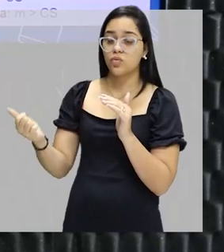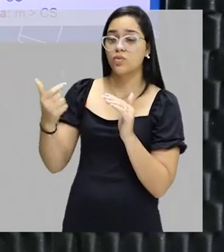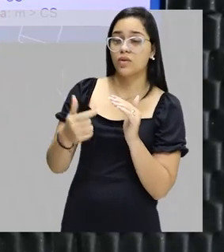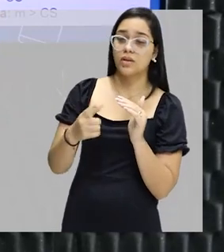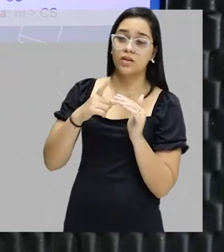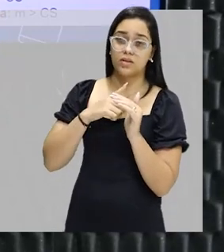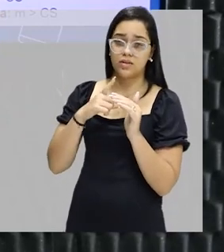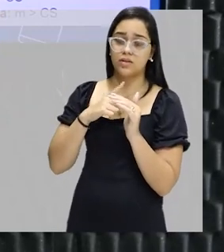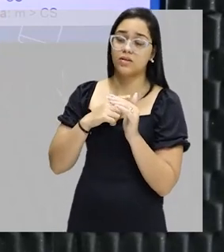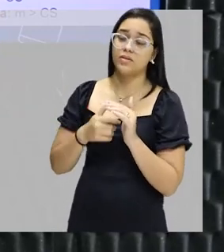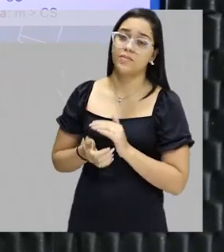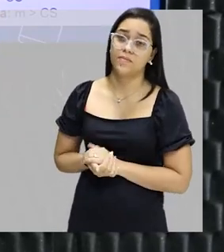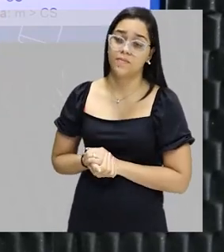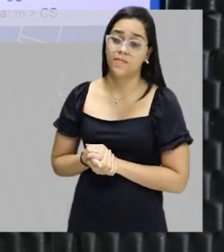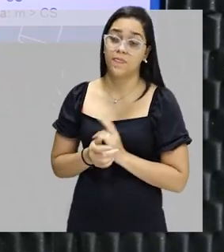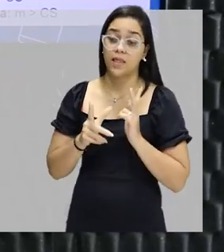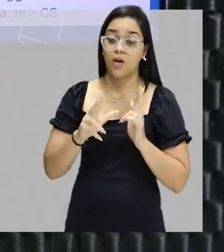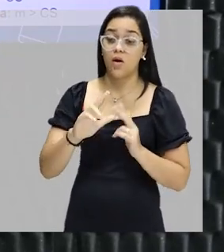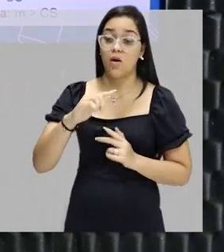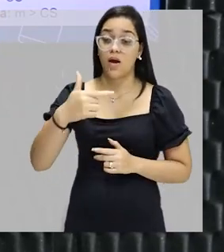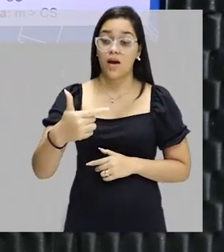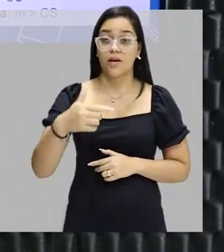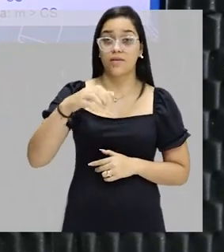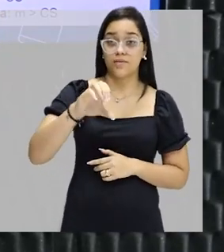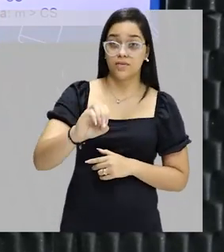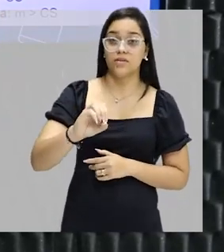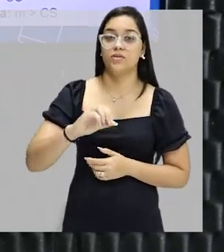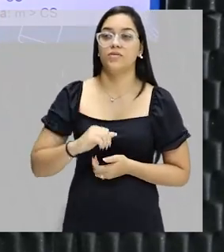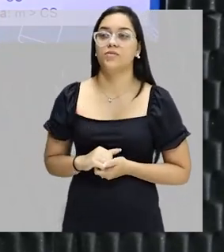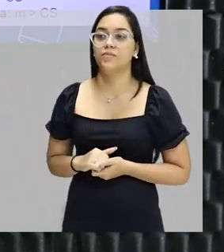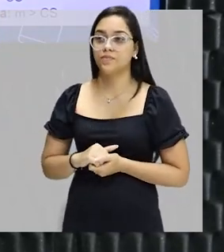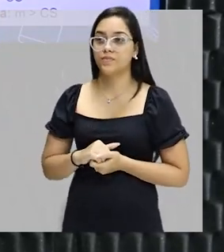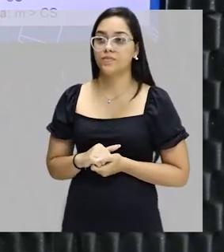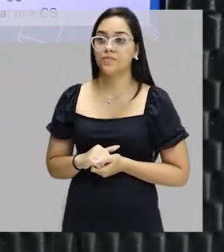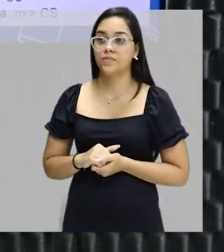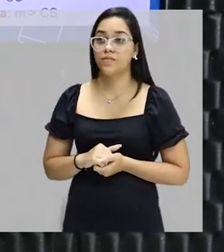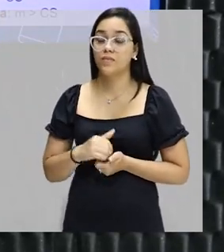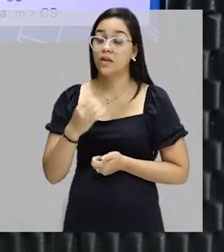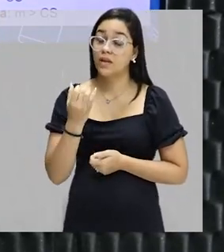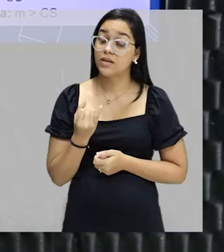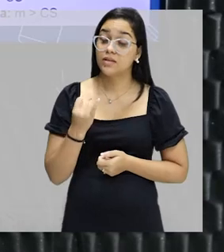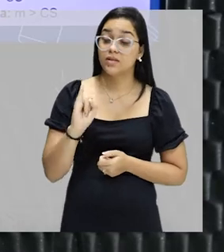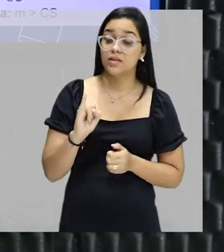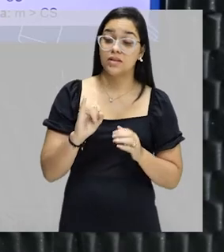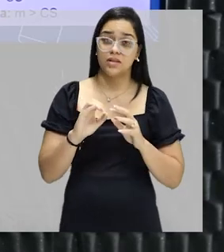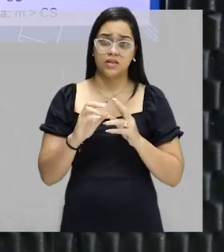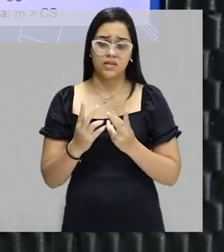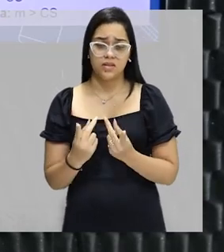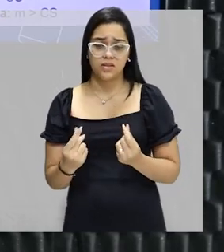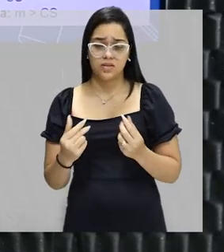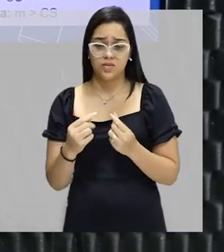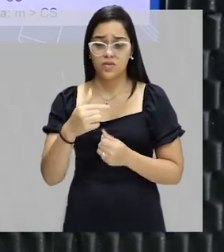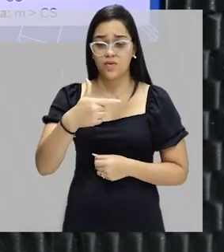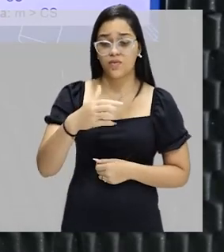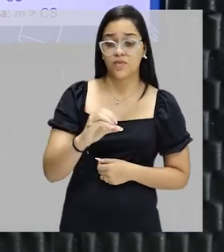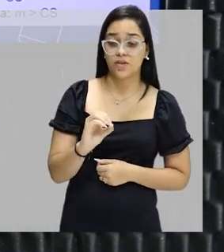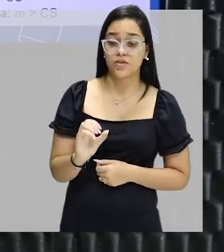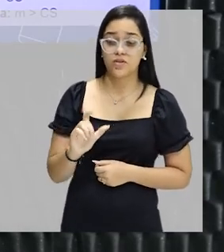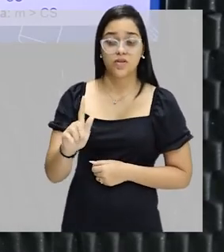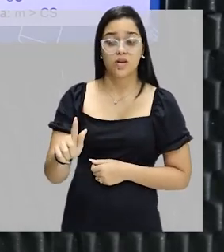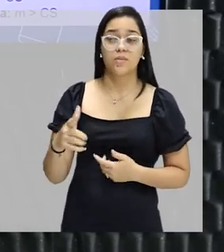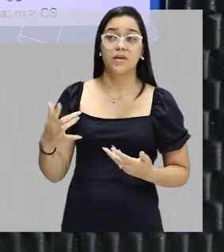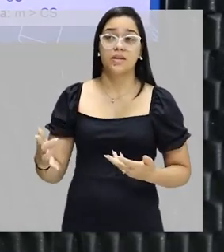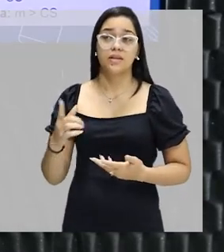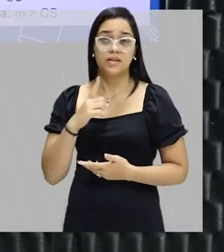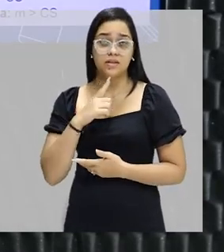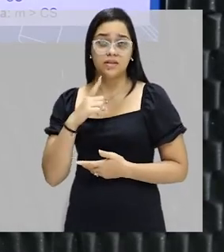coeficiente de solubilidade, que vale 20, solução insaturada. Se dissolvermos 20 gramas, e aí nós vamos